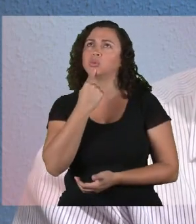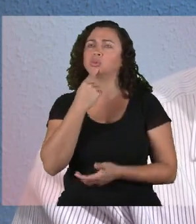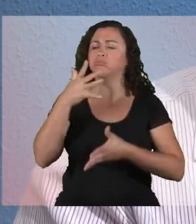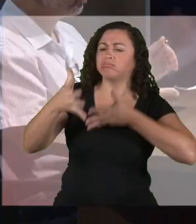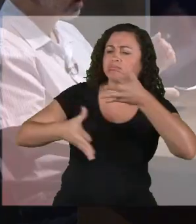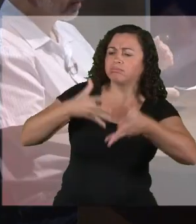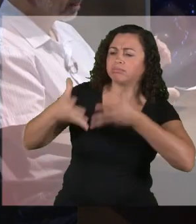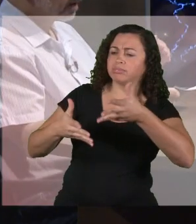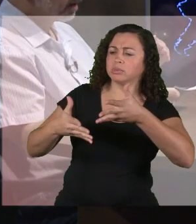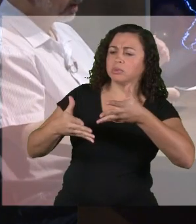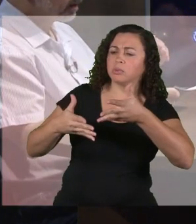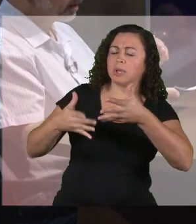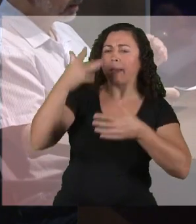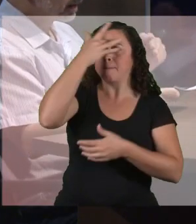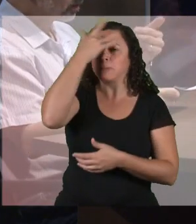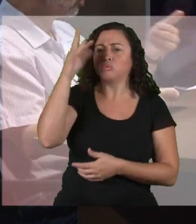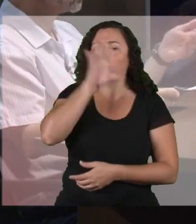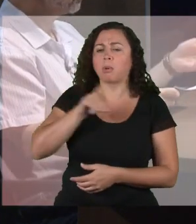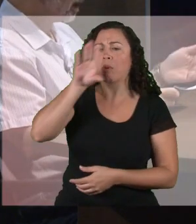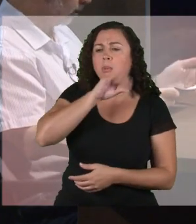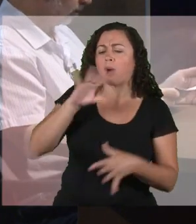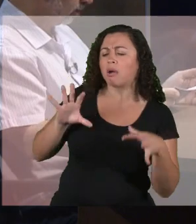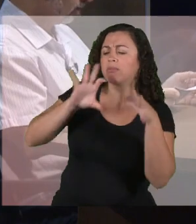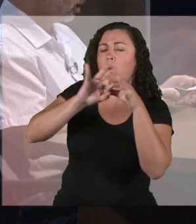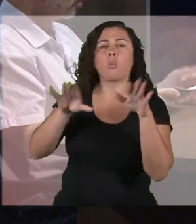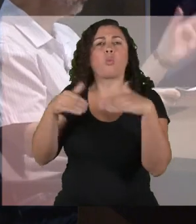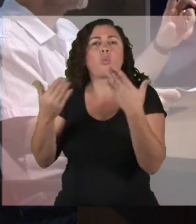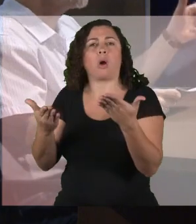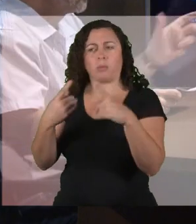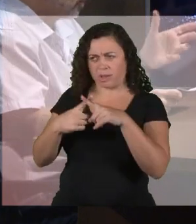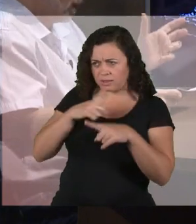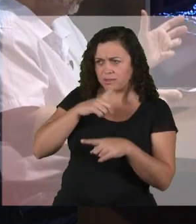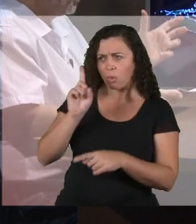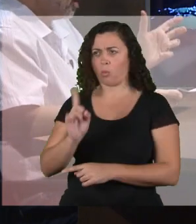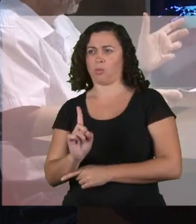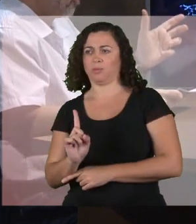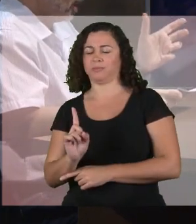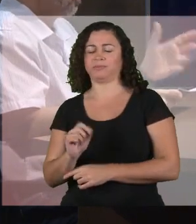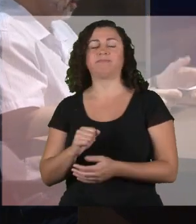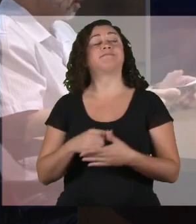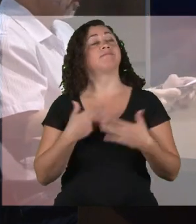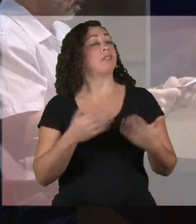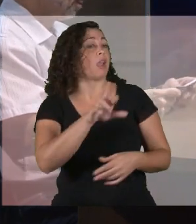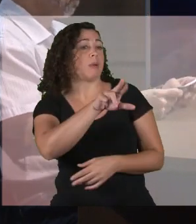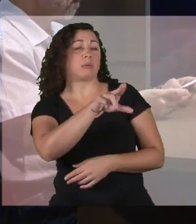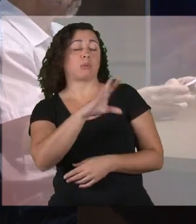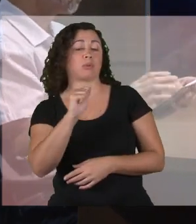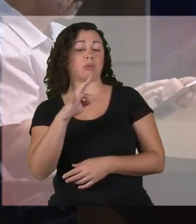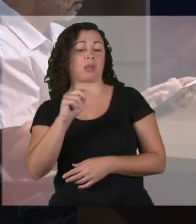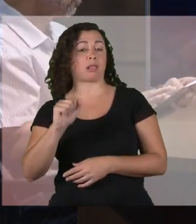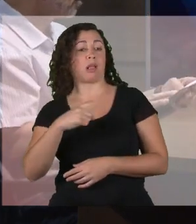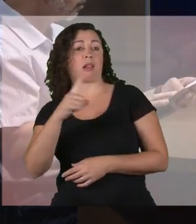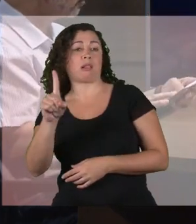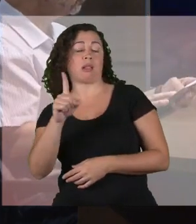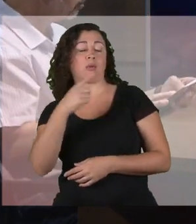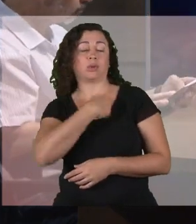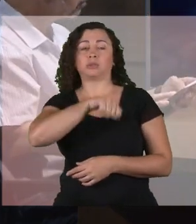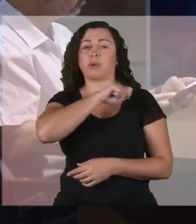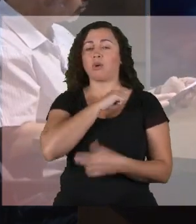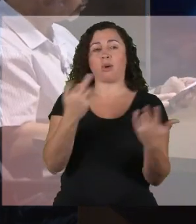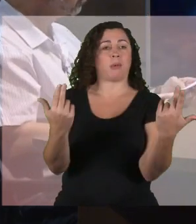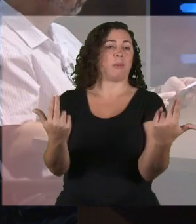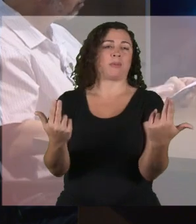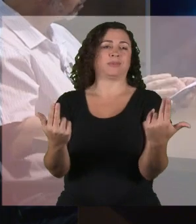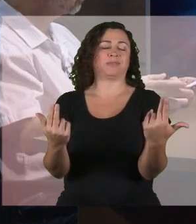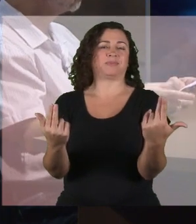e a língua das pessoas que falam? Qual a relação? Porque há uma relação, né? Há a mesma relação entre o catalão e o espanhol,